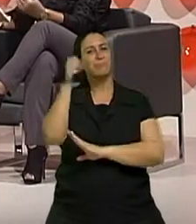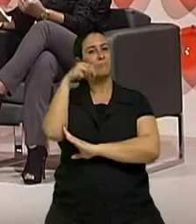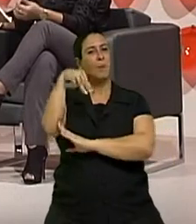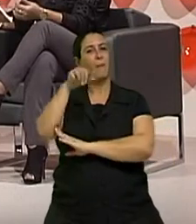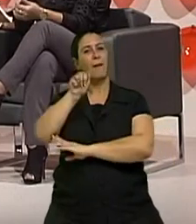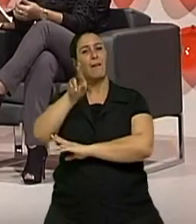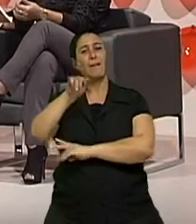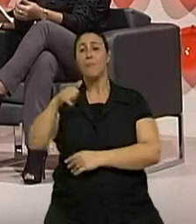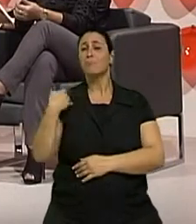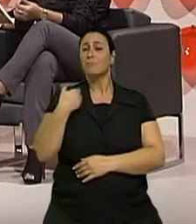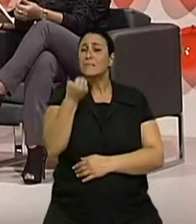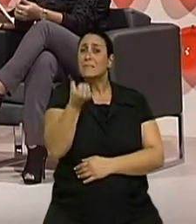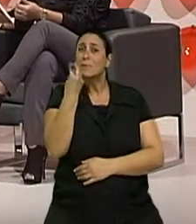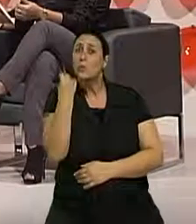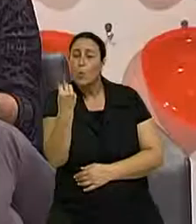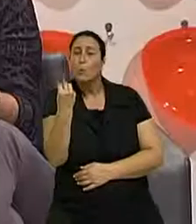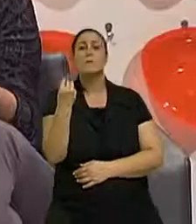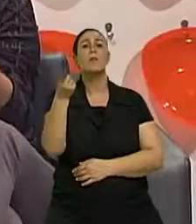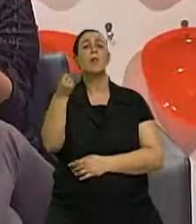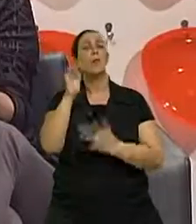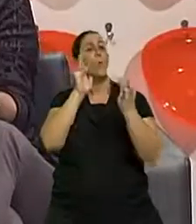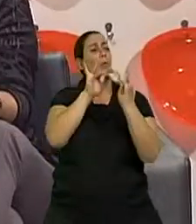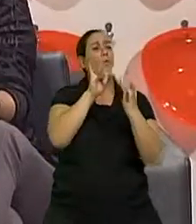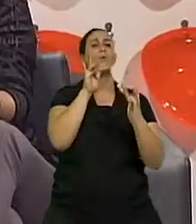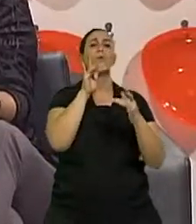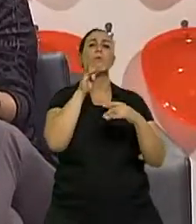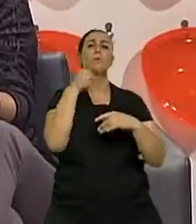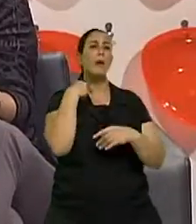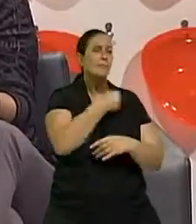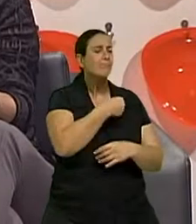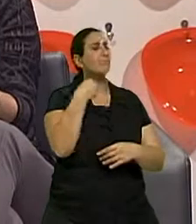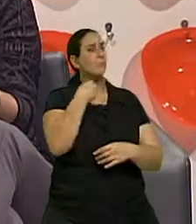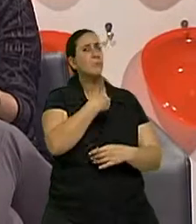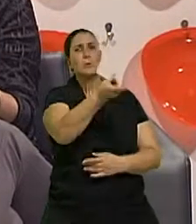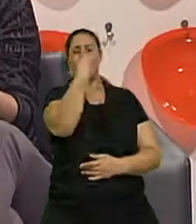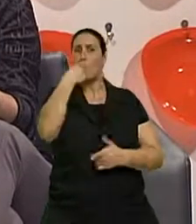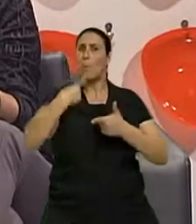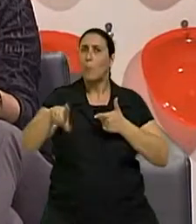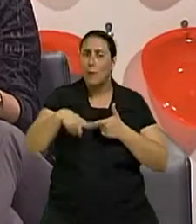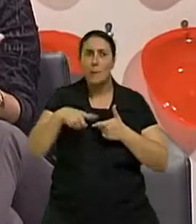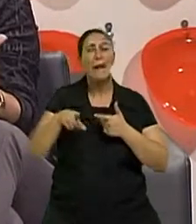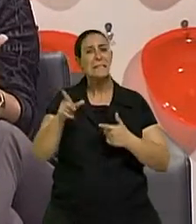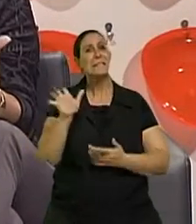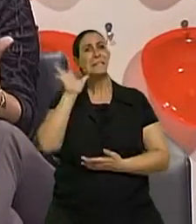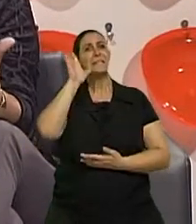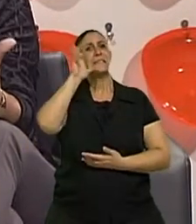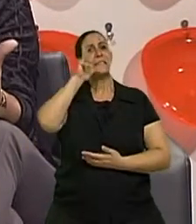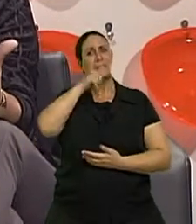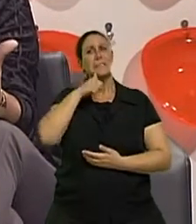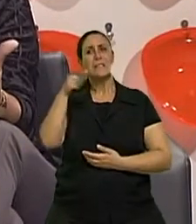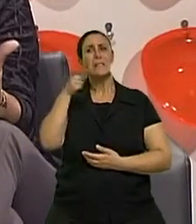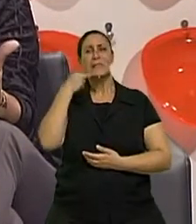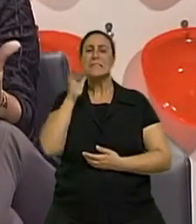com 62, contatou com o médico, viu que estava com problema e demorou um pouquinho ainda, ela